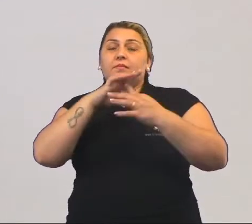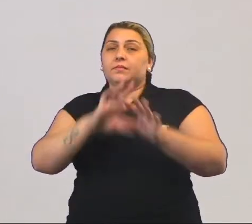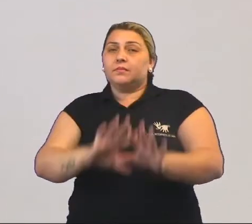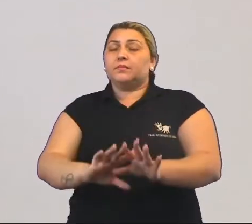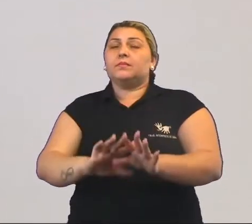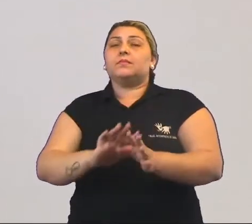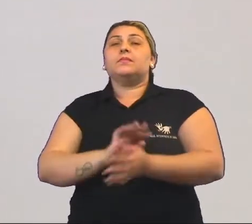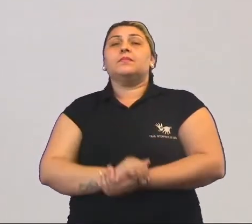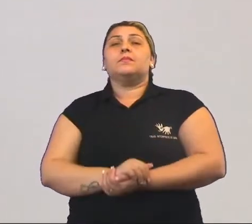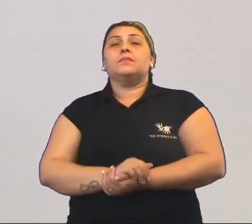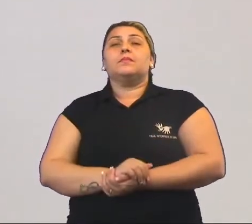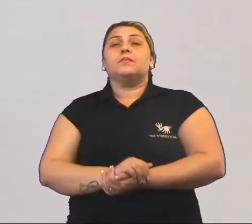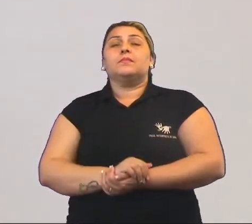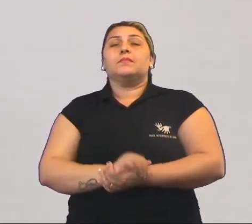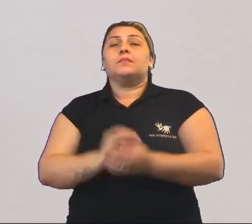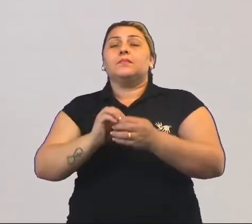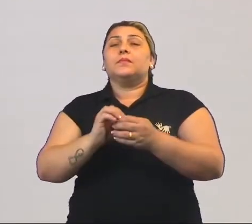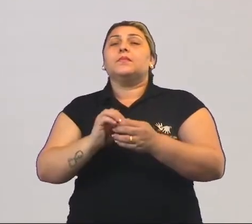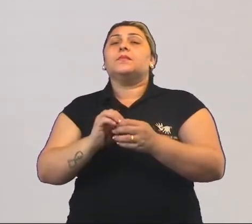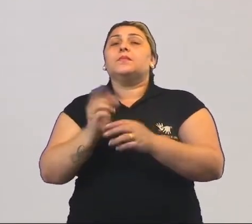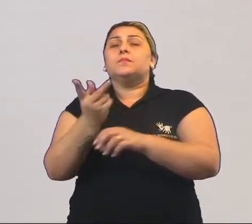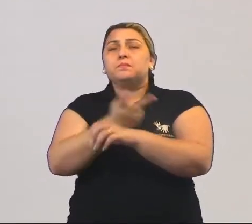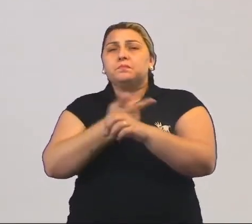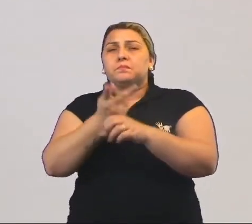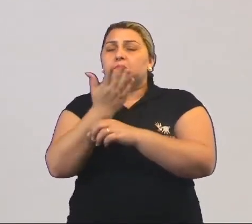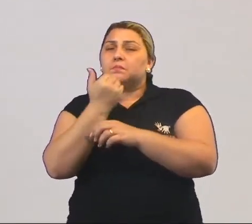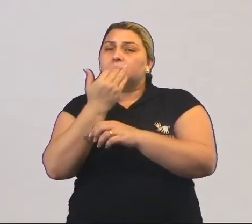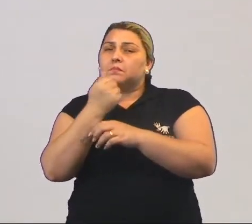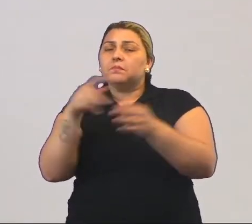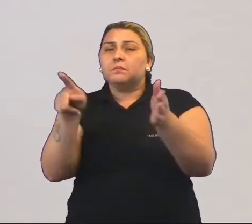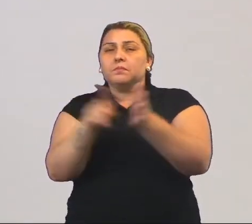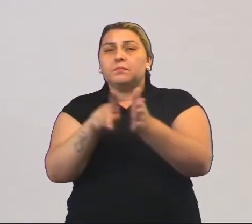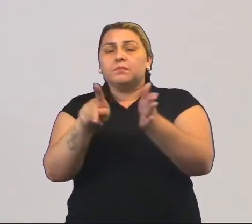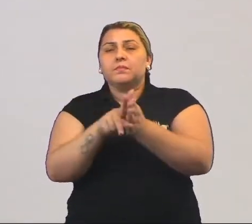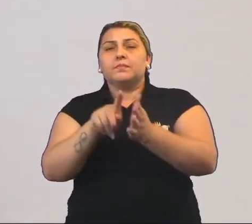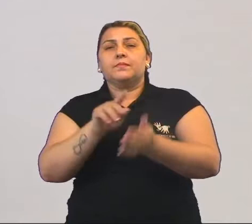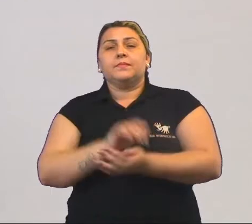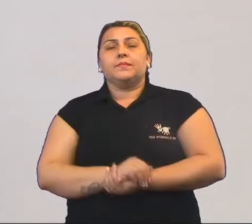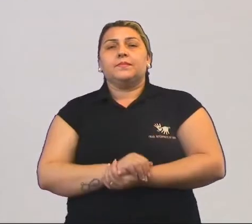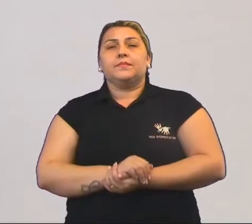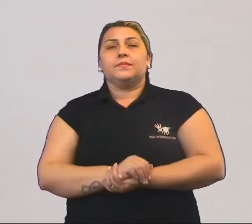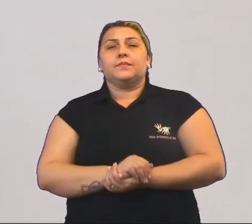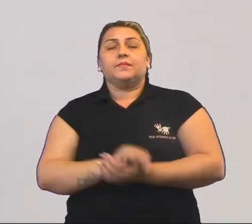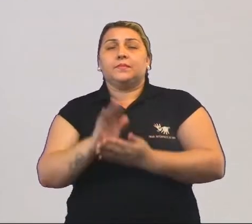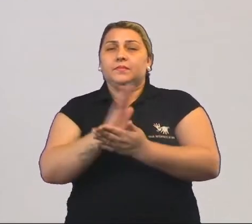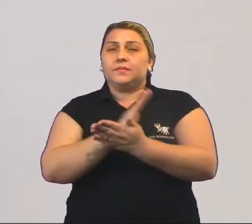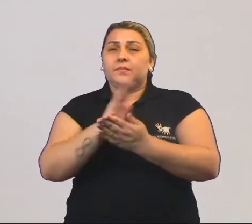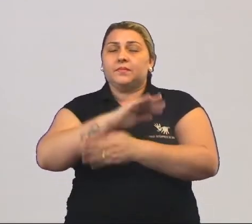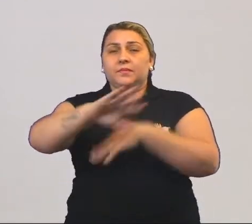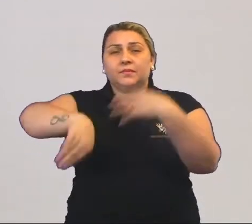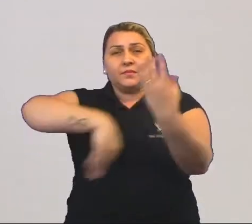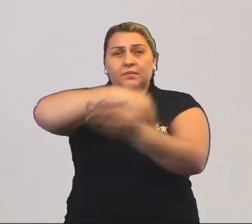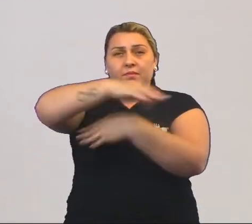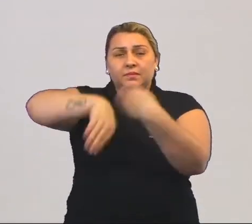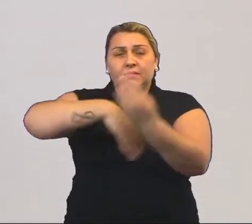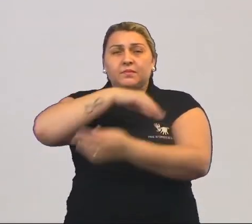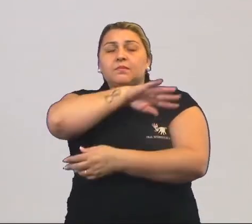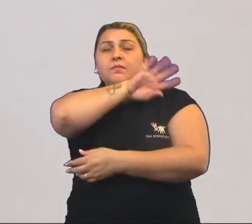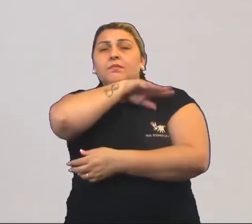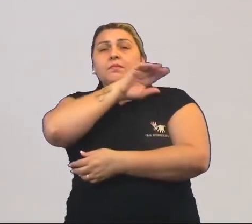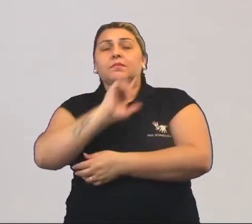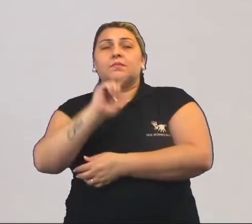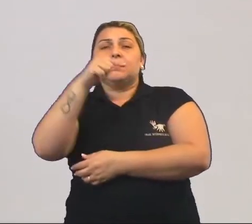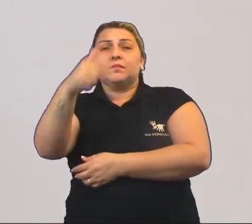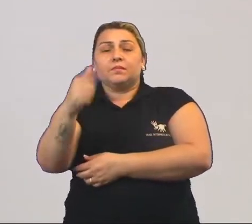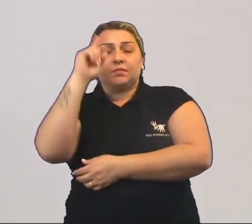soltos para que eles pudessem buscar alimento. Então, muitas vezes, eles acabavam se misturando com os animais de outras